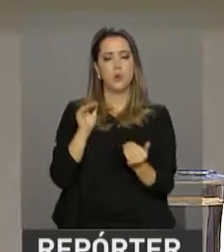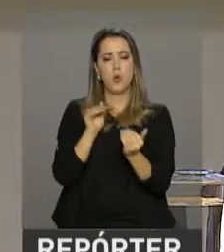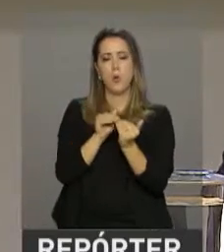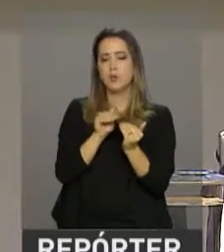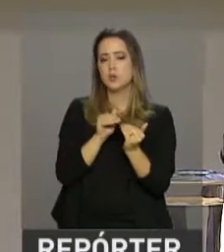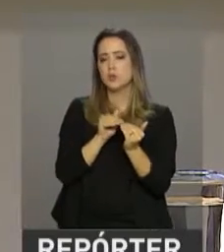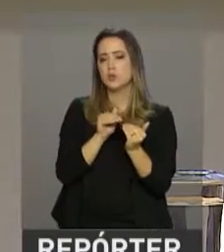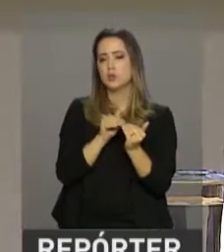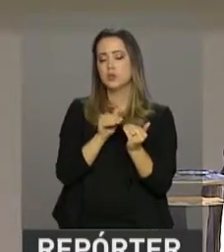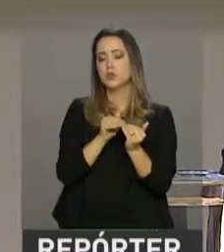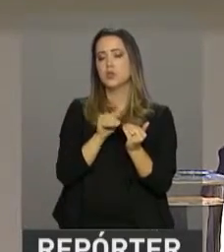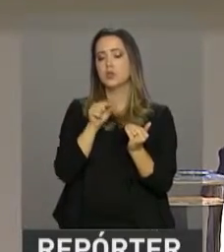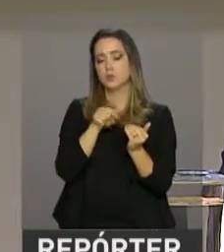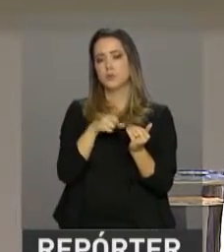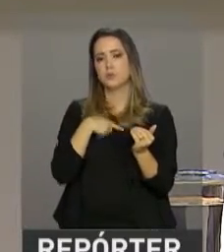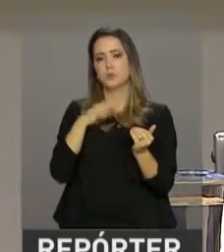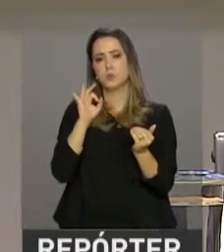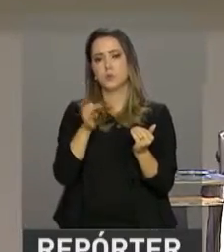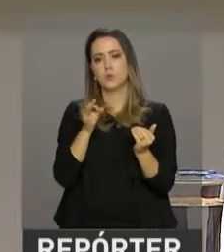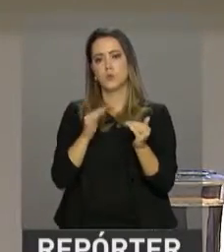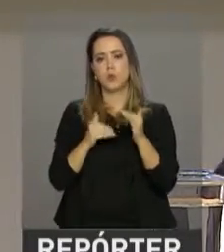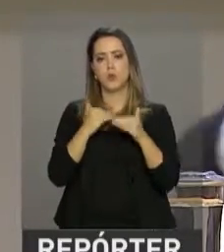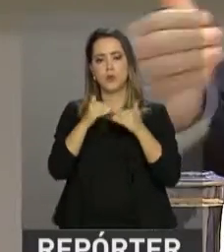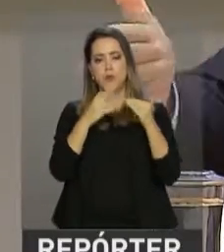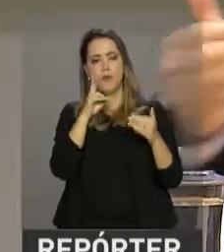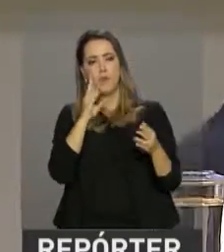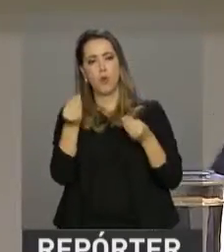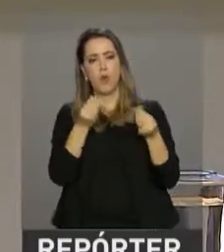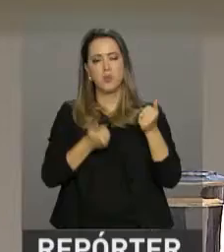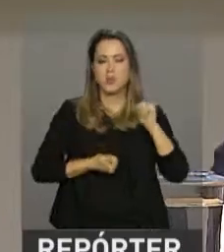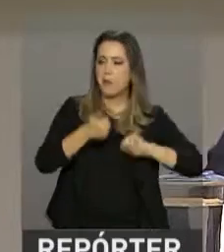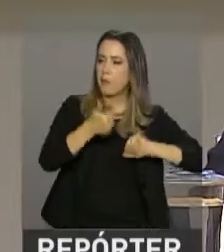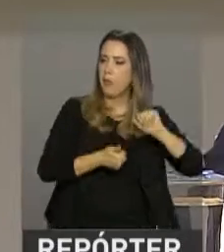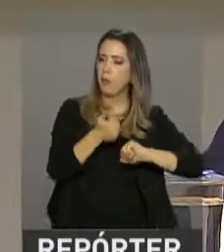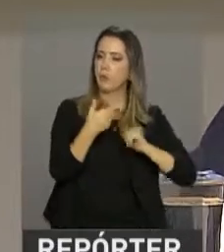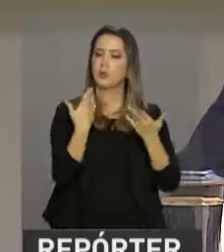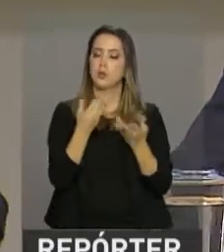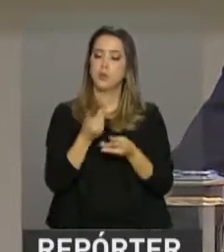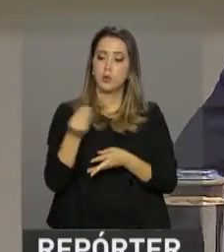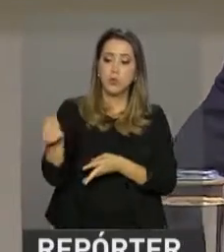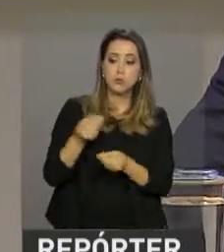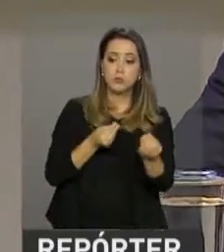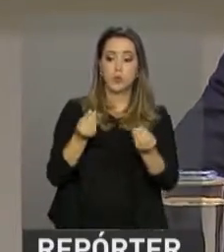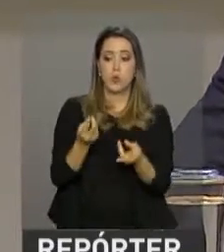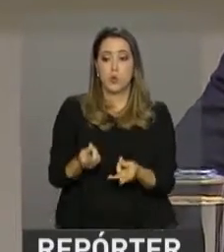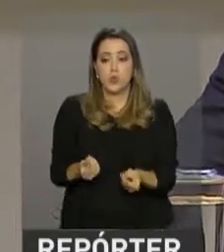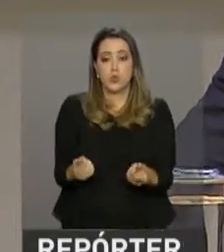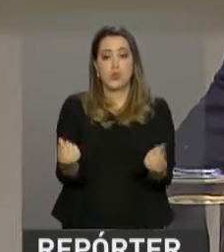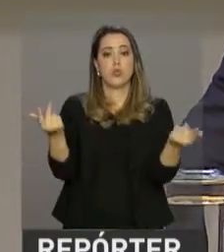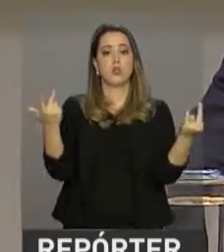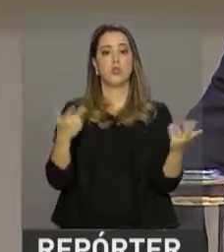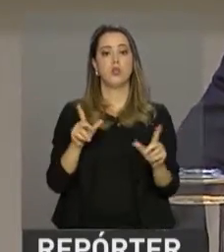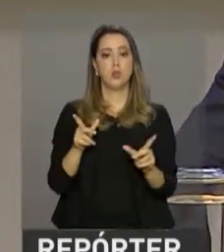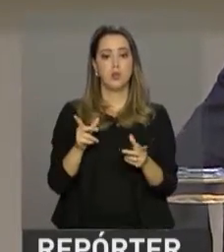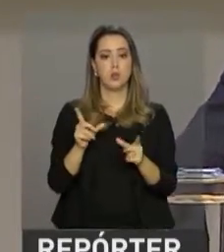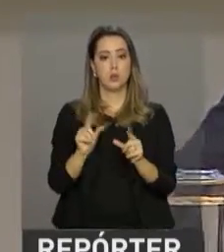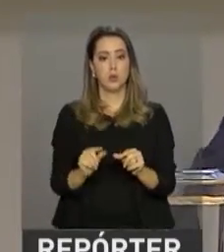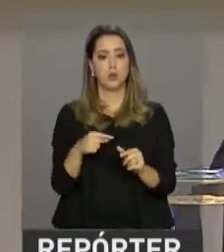atingimento das metas com critério de desempenho até para poder distribuir o orçamento com os recursos escassos que temos aqui dentro.